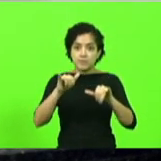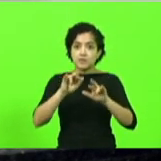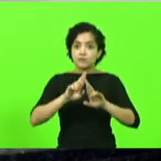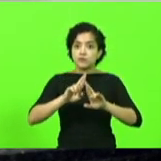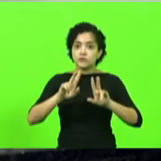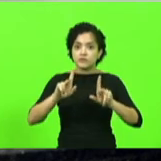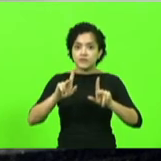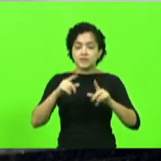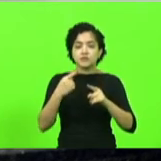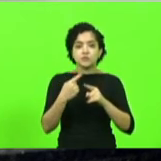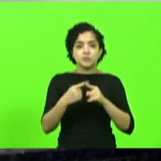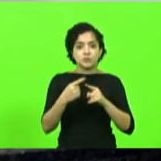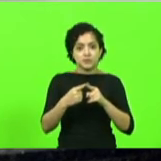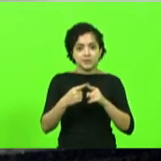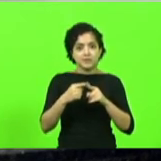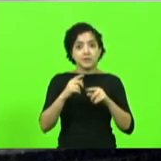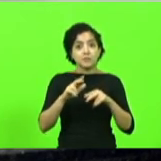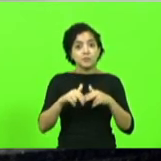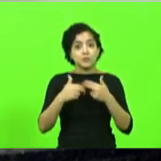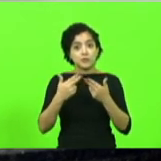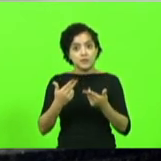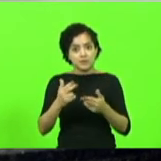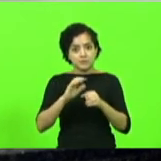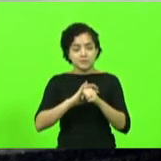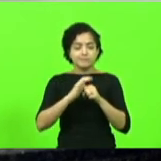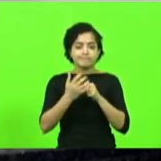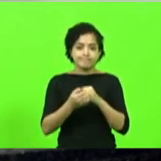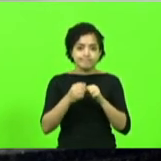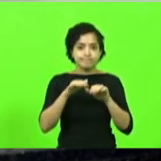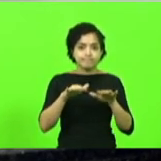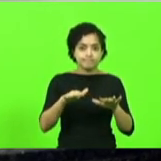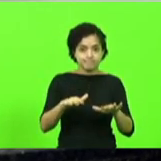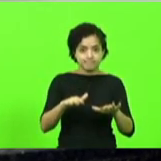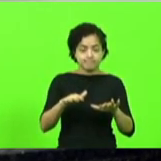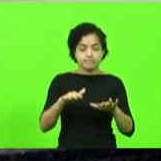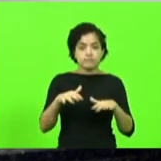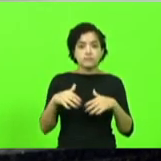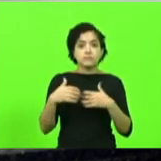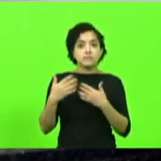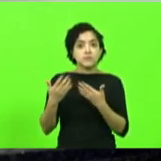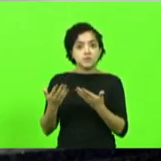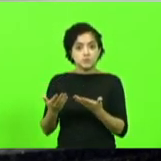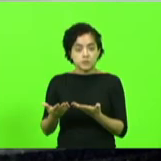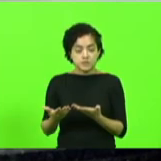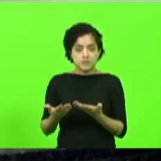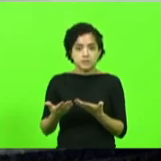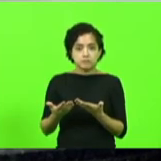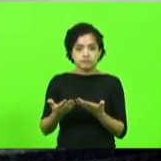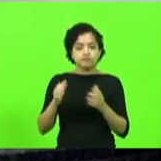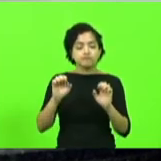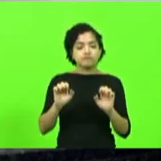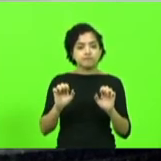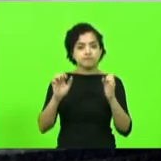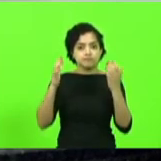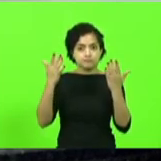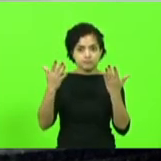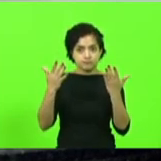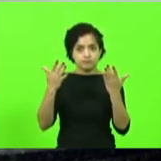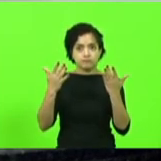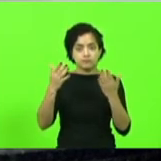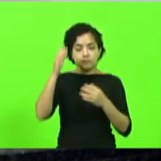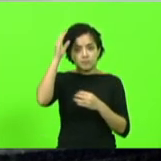por conta do novo coronavírus. Mesmo assim, os eventos de